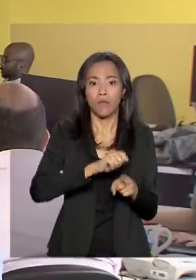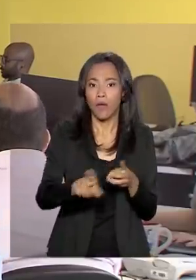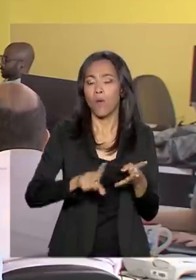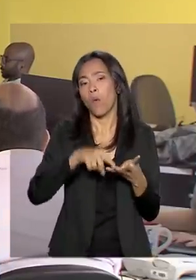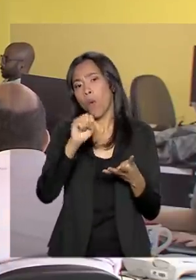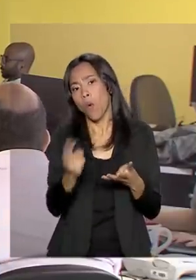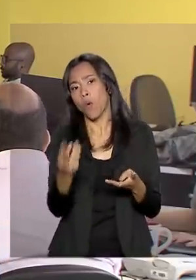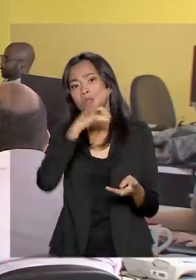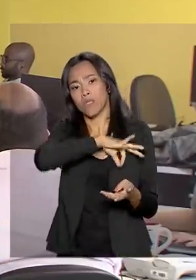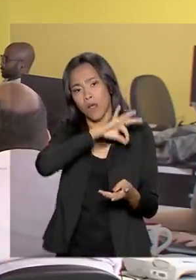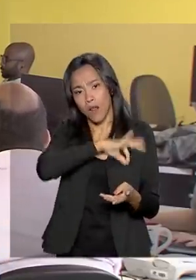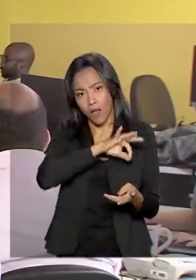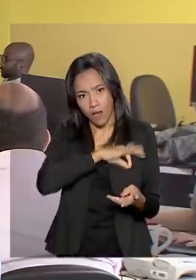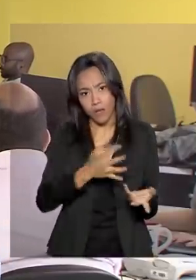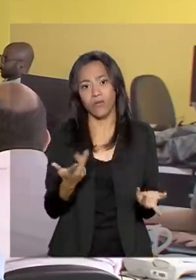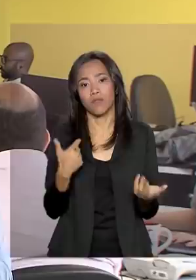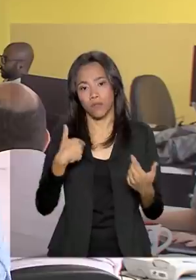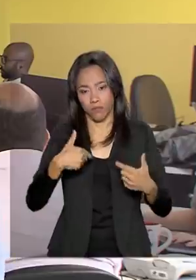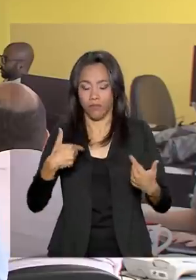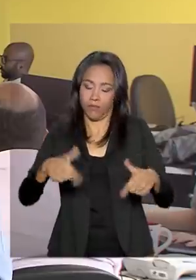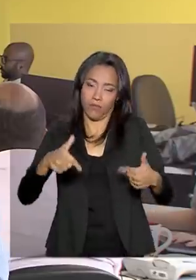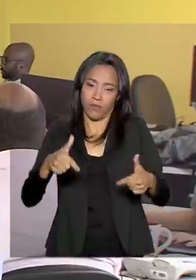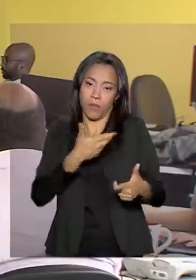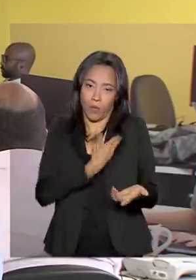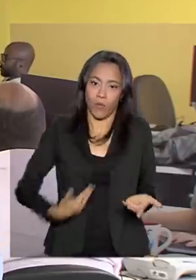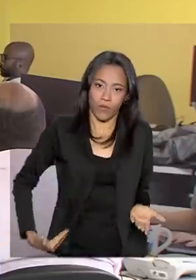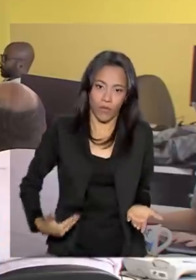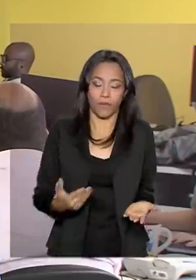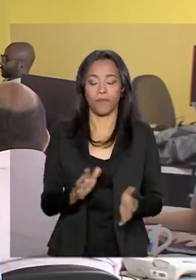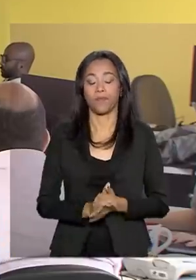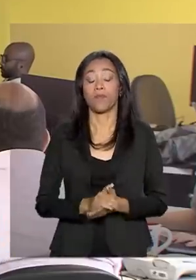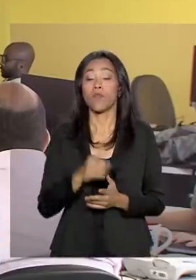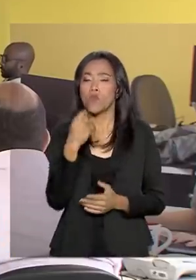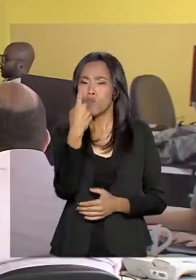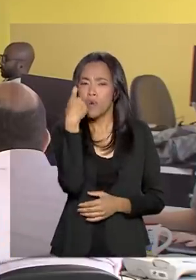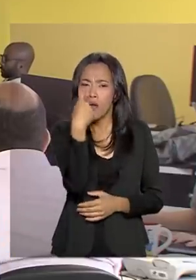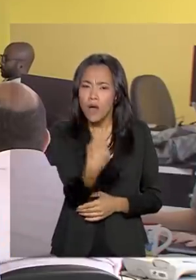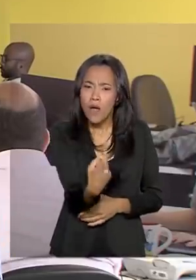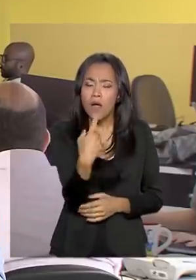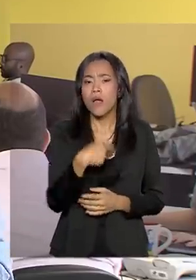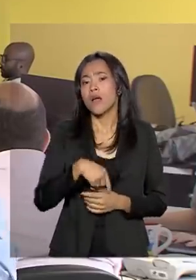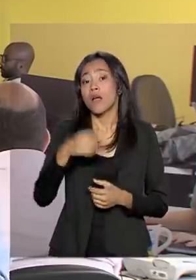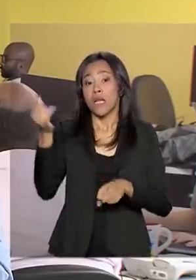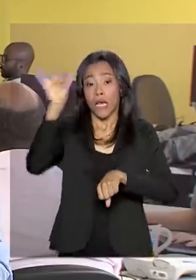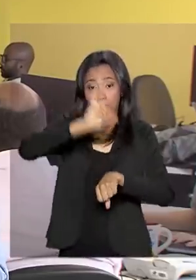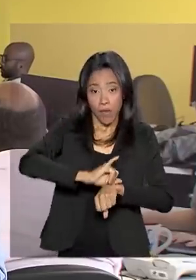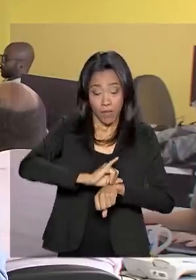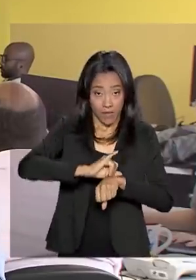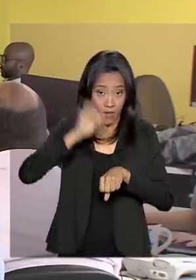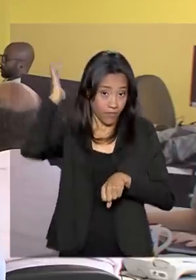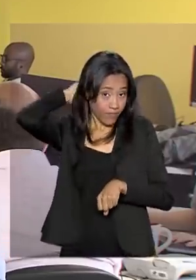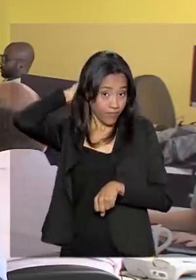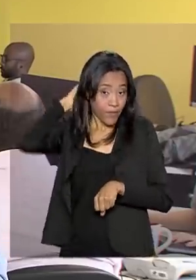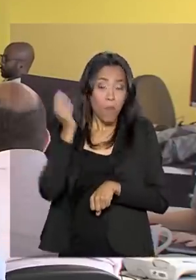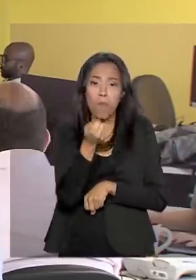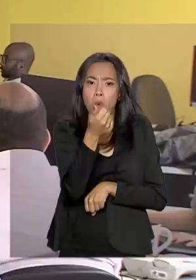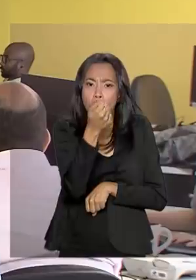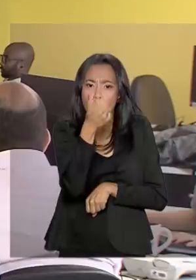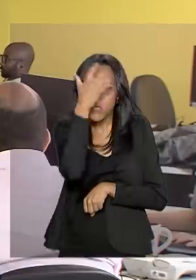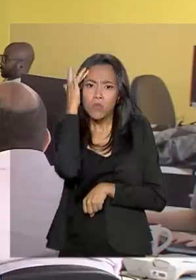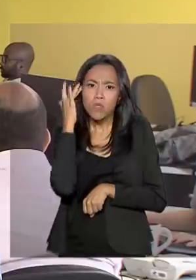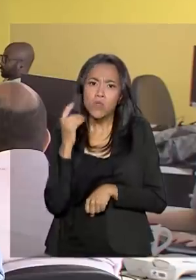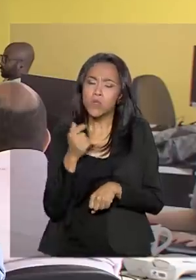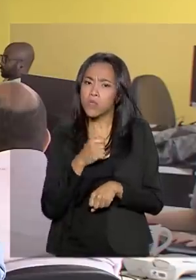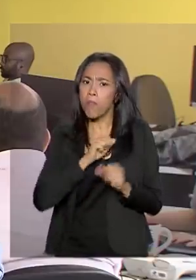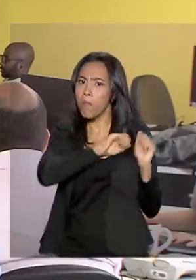salários em funções e empregos públicos. Agora, dado curioso, Carla. Em Belém, a capital do Pará, pouca gente deixou de comparecer aos pleitos